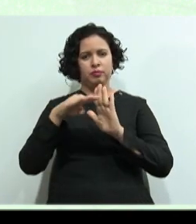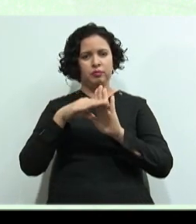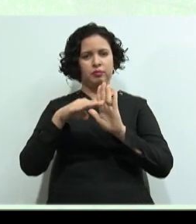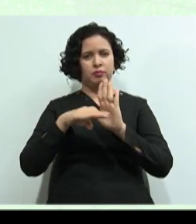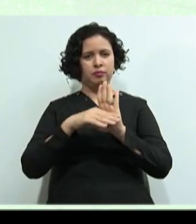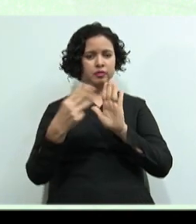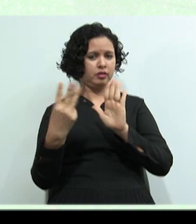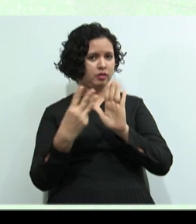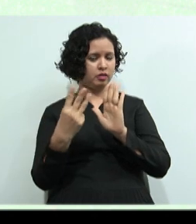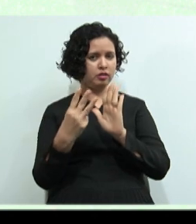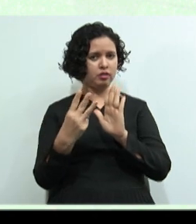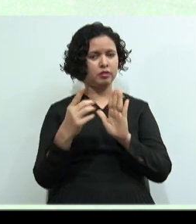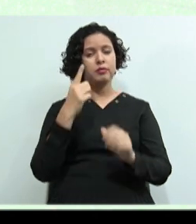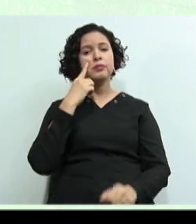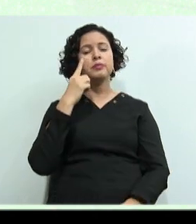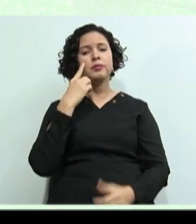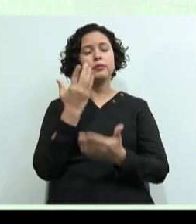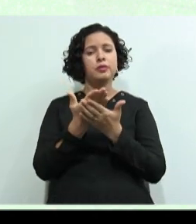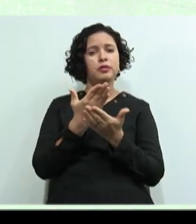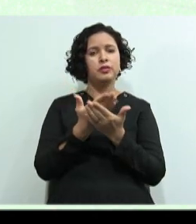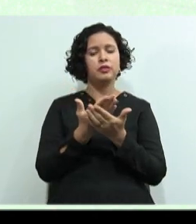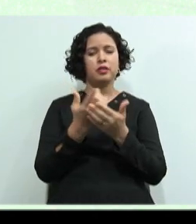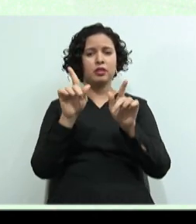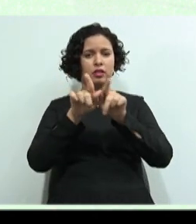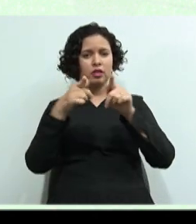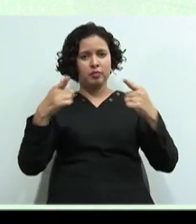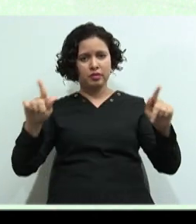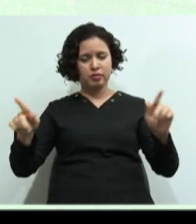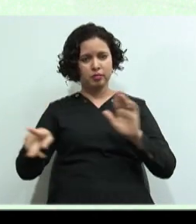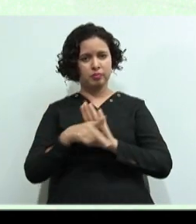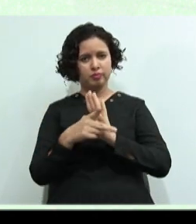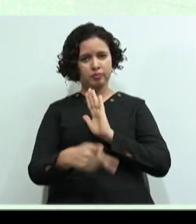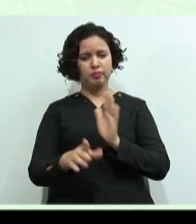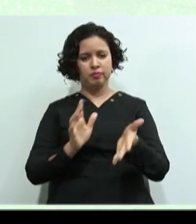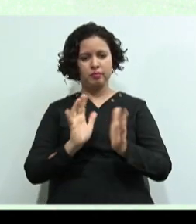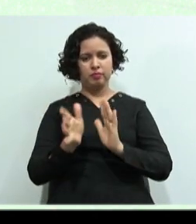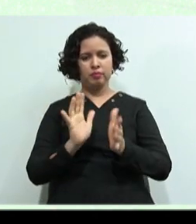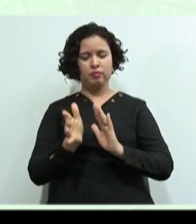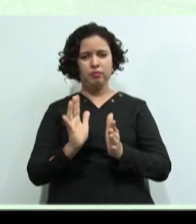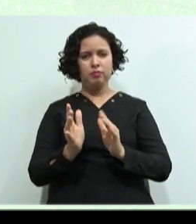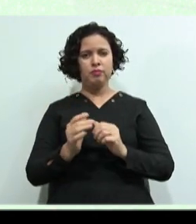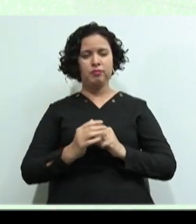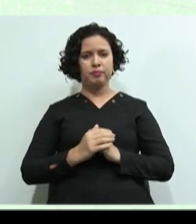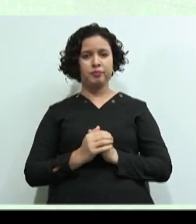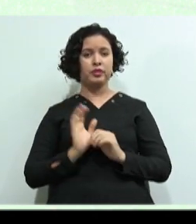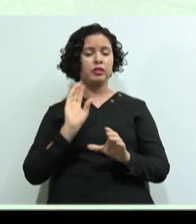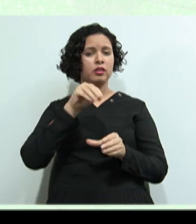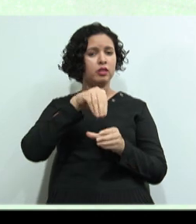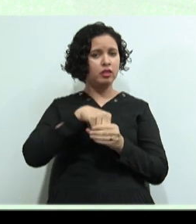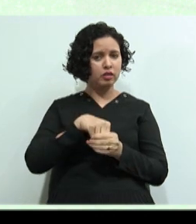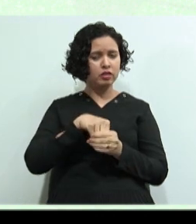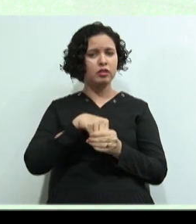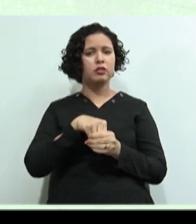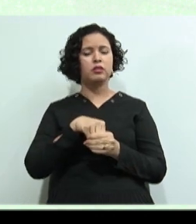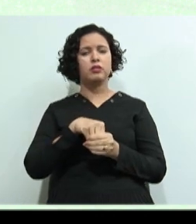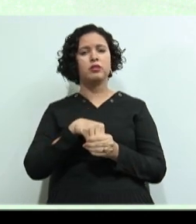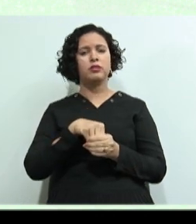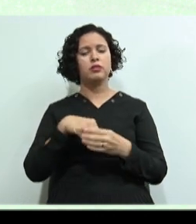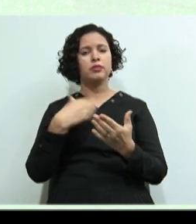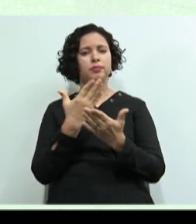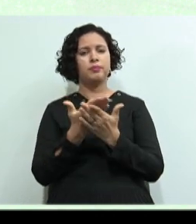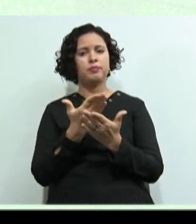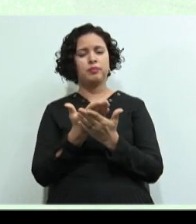iremos ver Os aspectos Gramaticais Da língua de sinais E dentro Dessa unidade